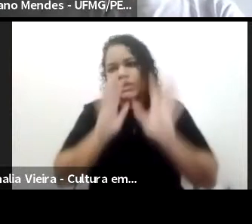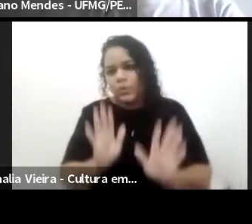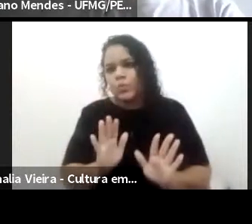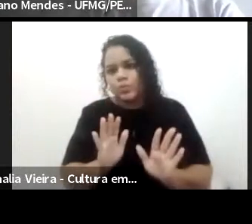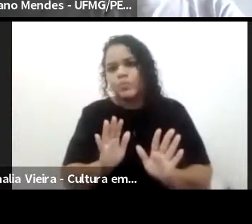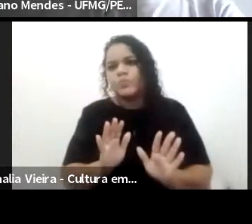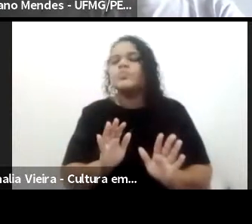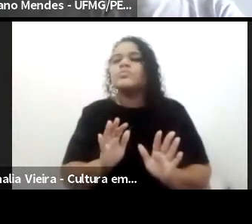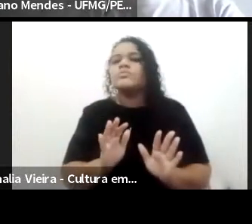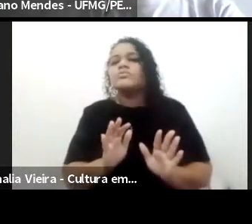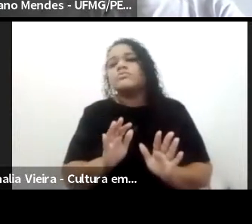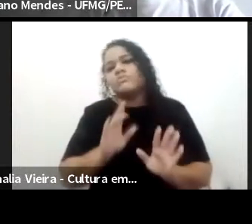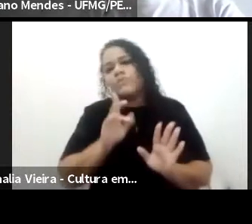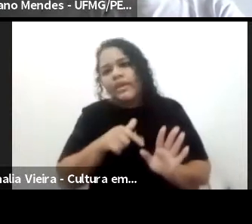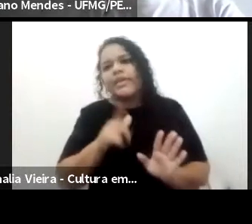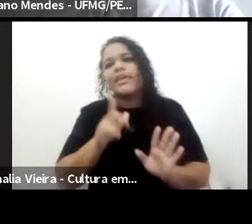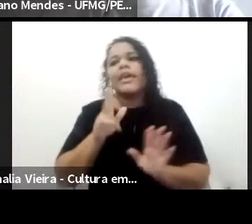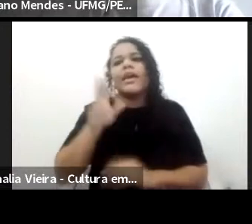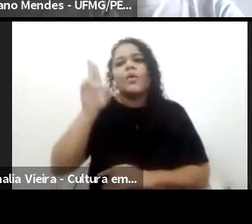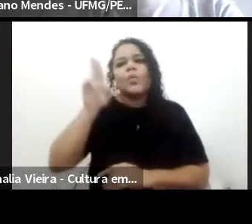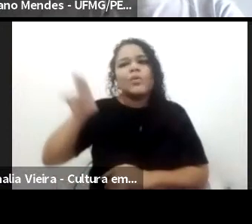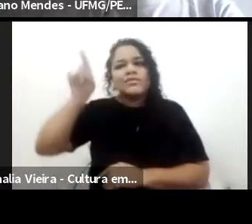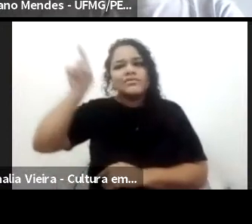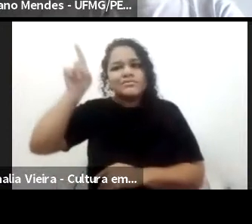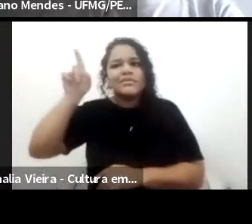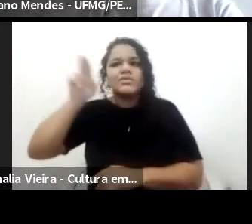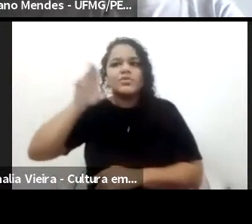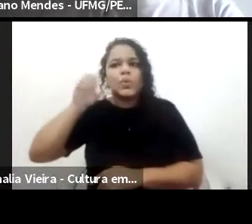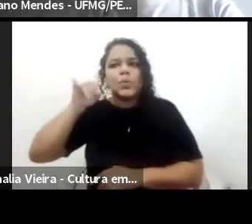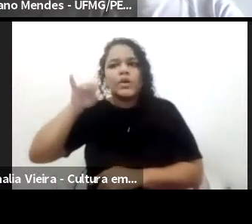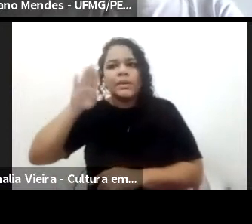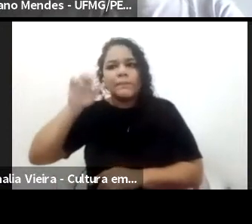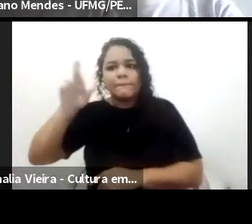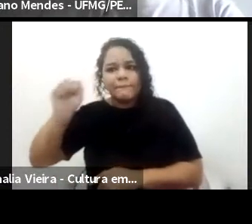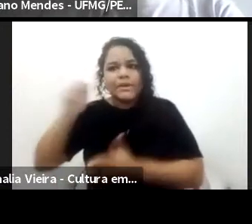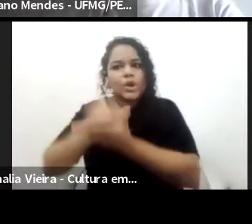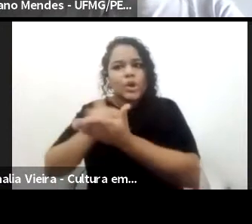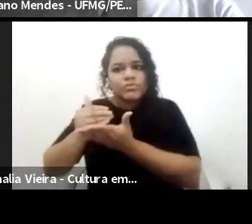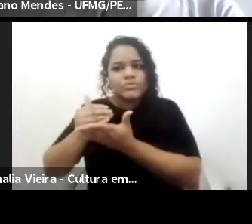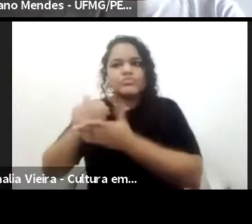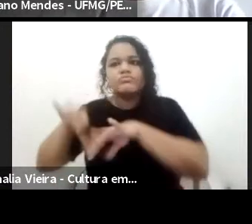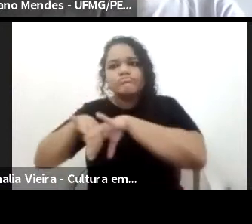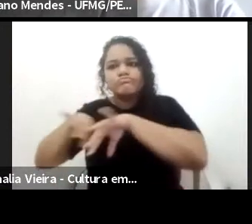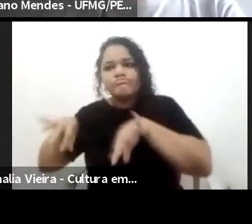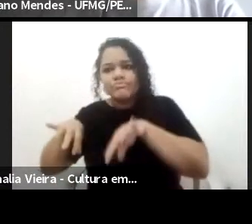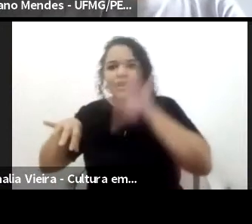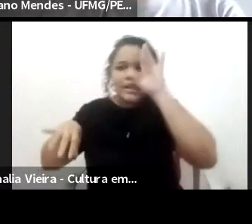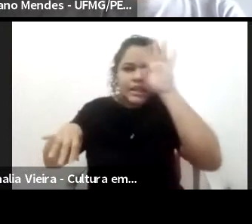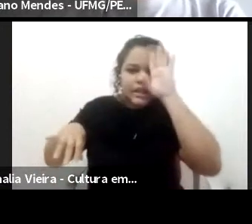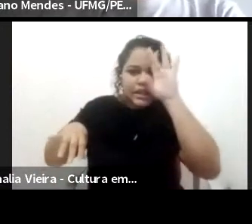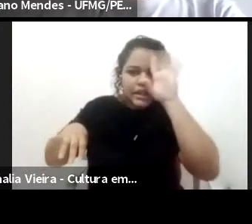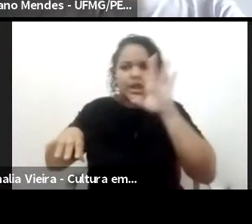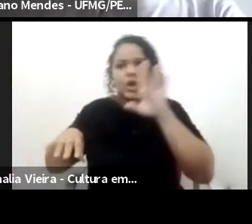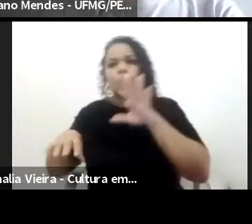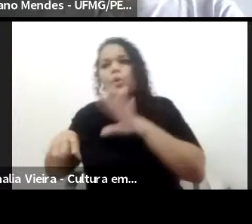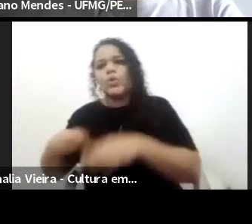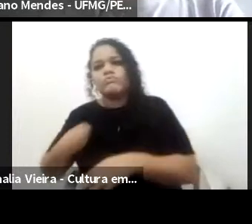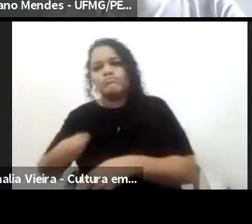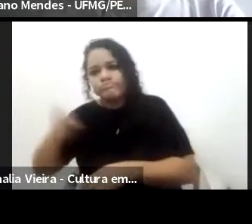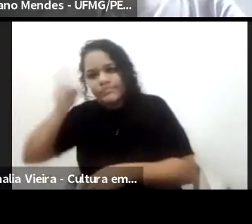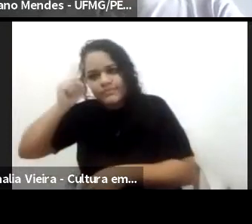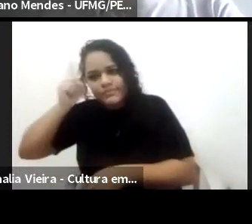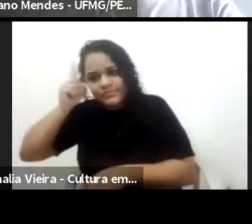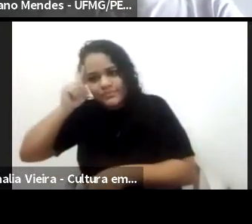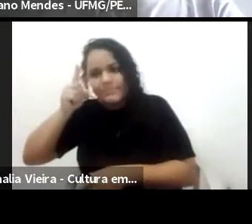Universidade de Coimbra começou lá com aquela divisão entre o teórico e o prático na reforma de 1782,